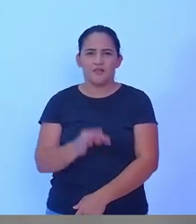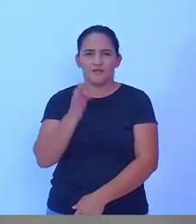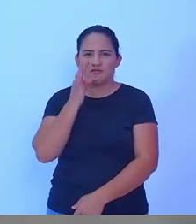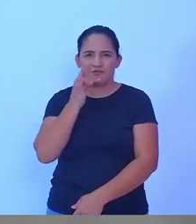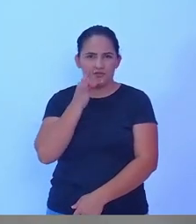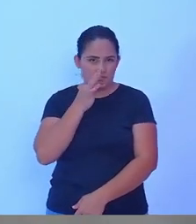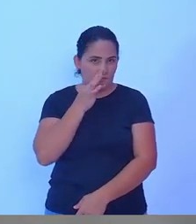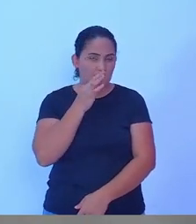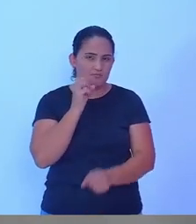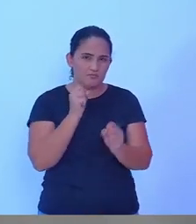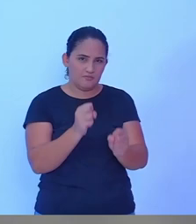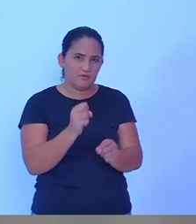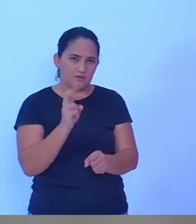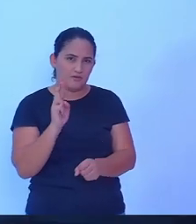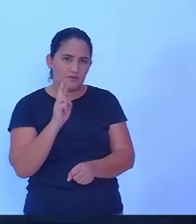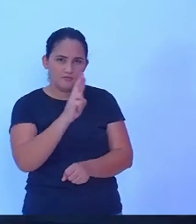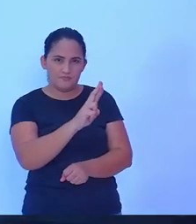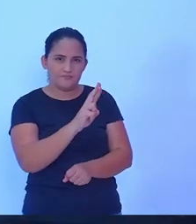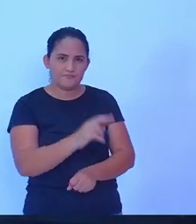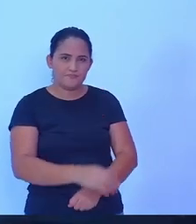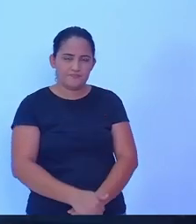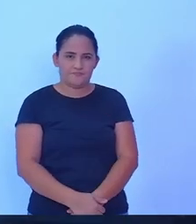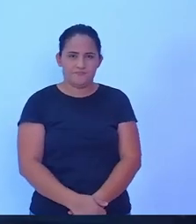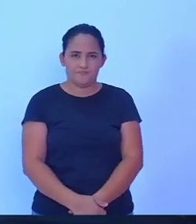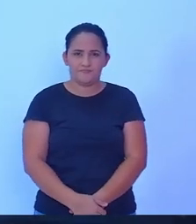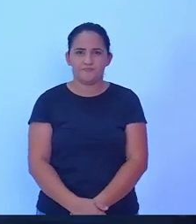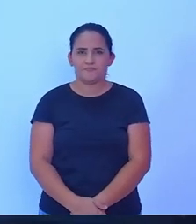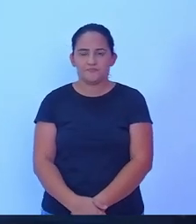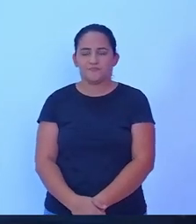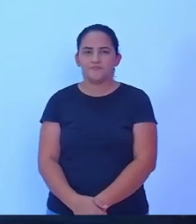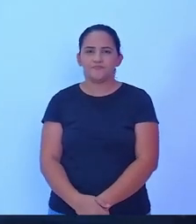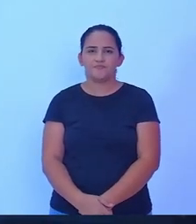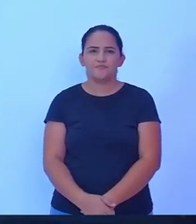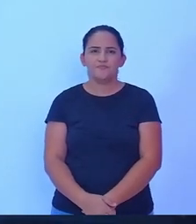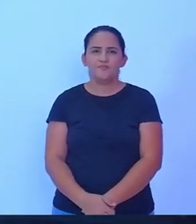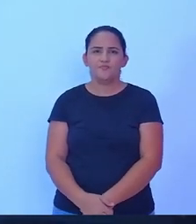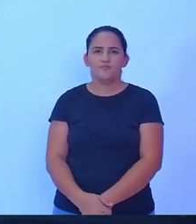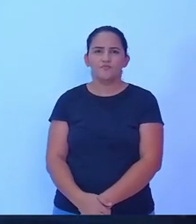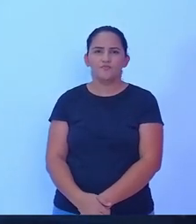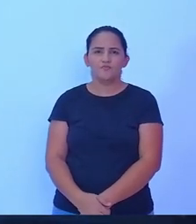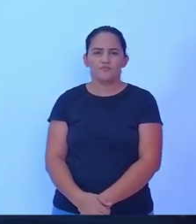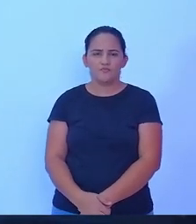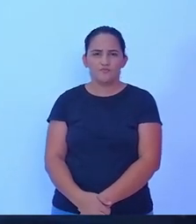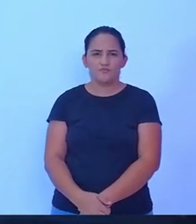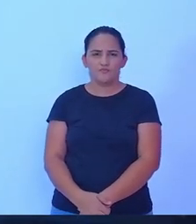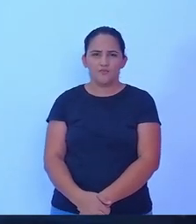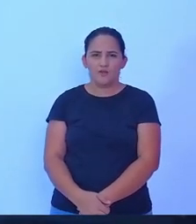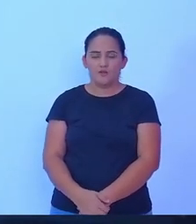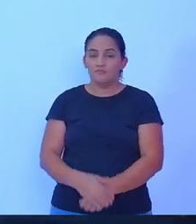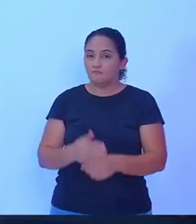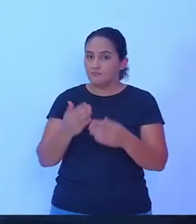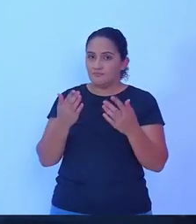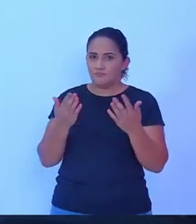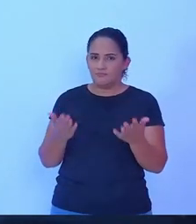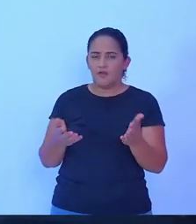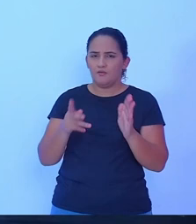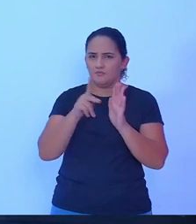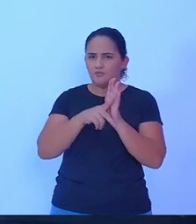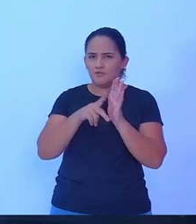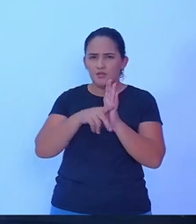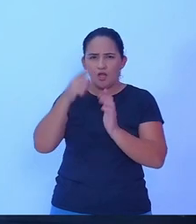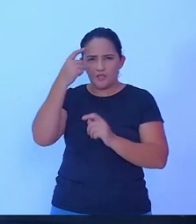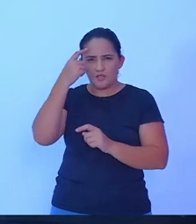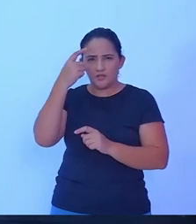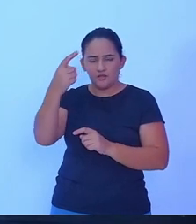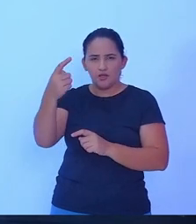tem um minuto para a Tréplica. E aí, fica o projeto, a ideia